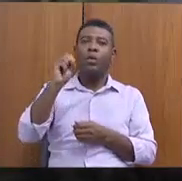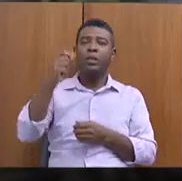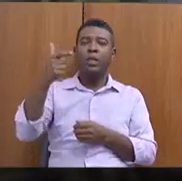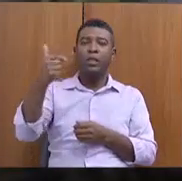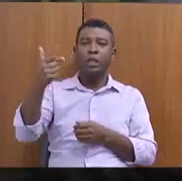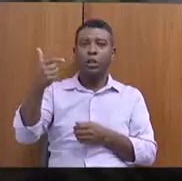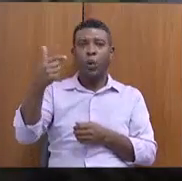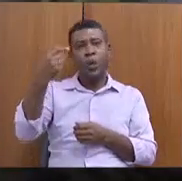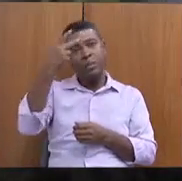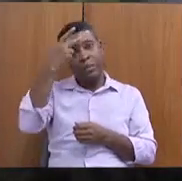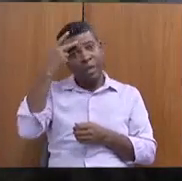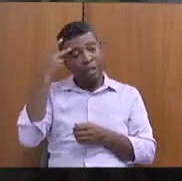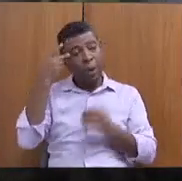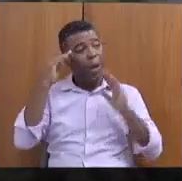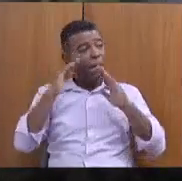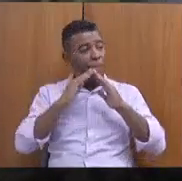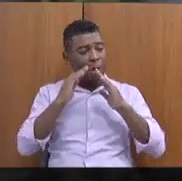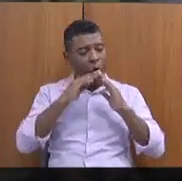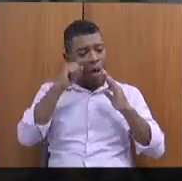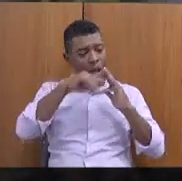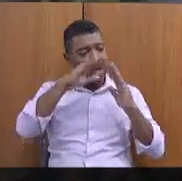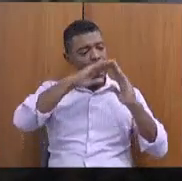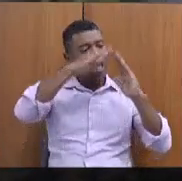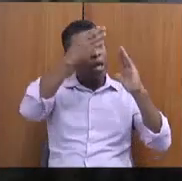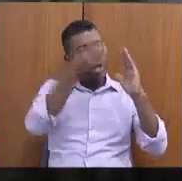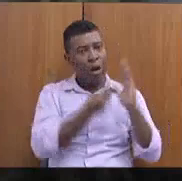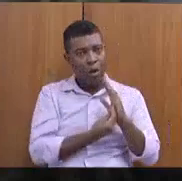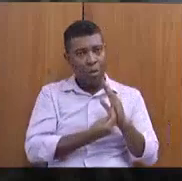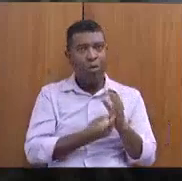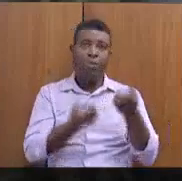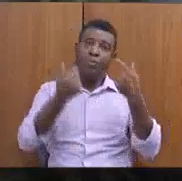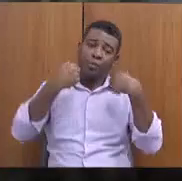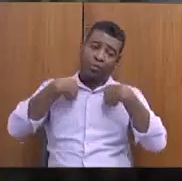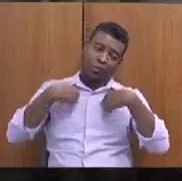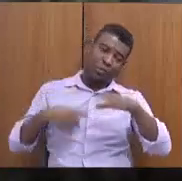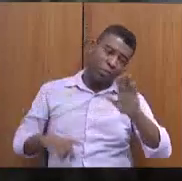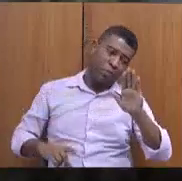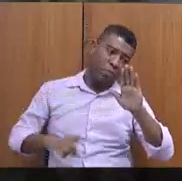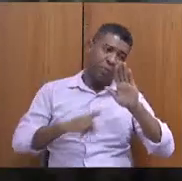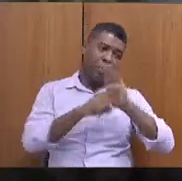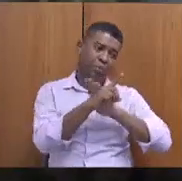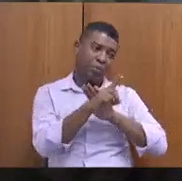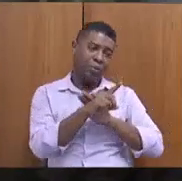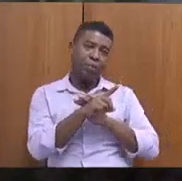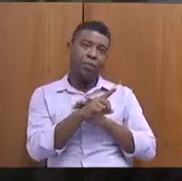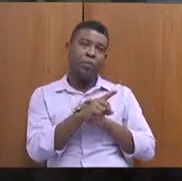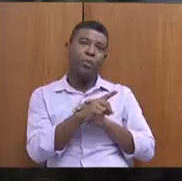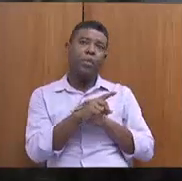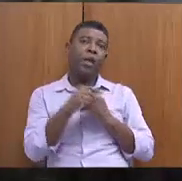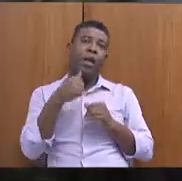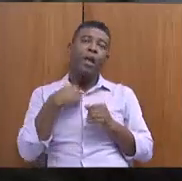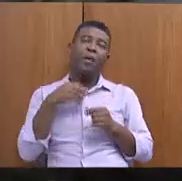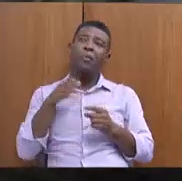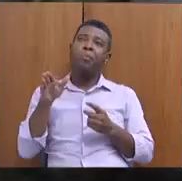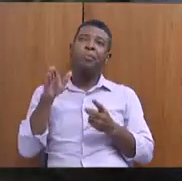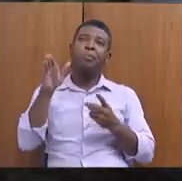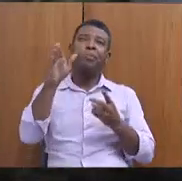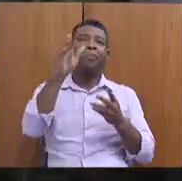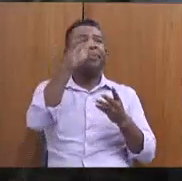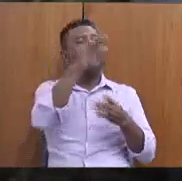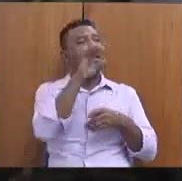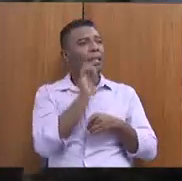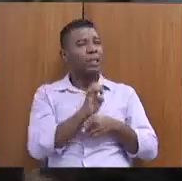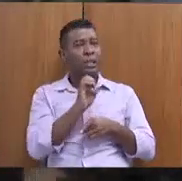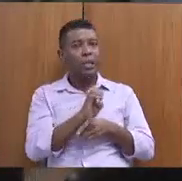quilombolas no Estado de Minas Gerais. Então, a pergunta, como eu tenho percorrido no Estado, eu queria saber sobre a política